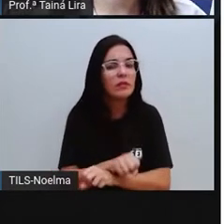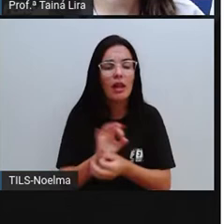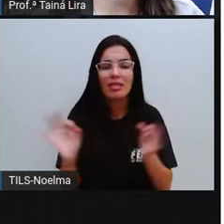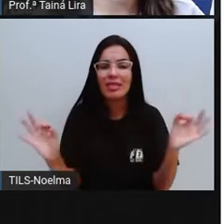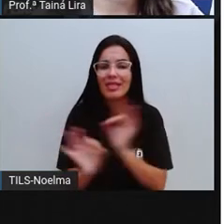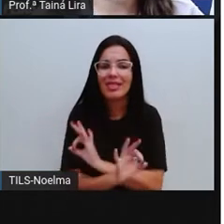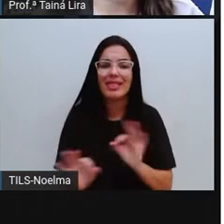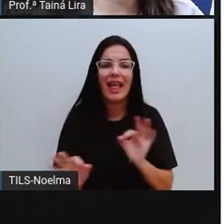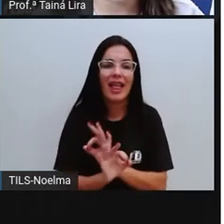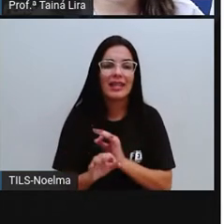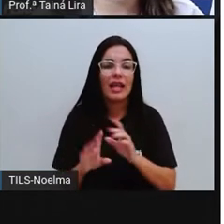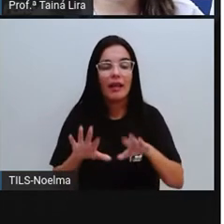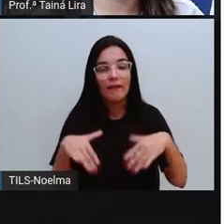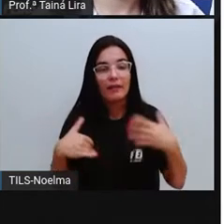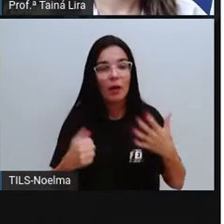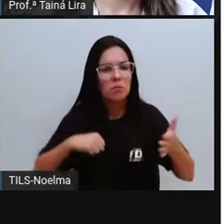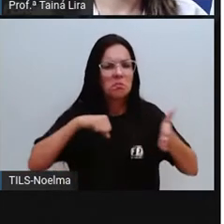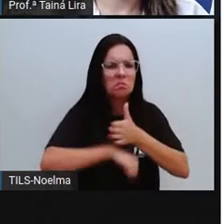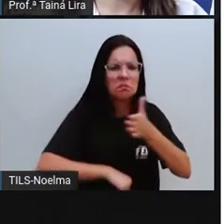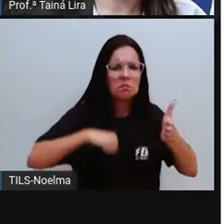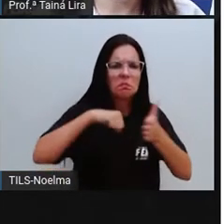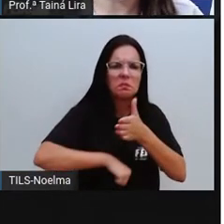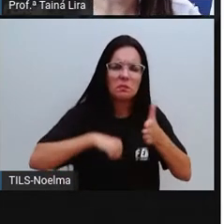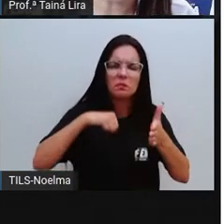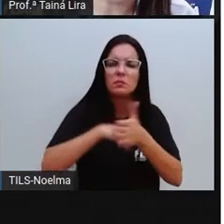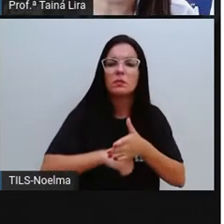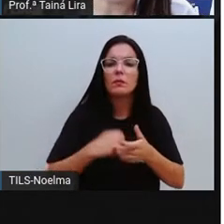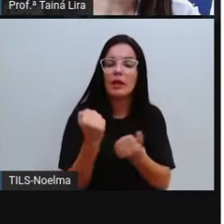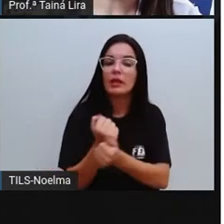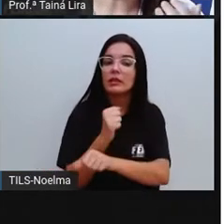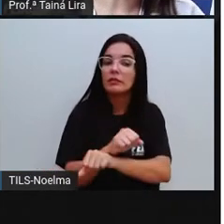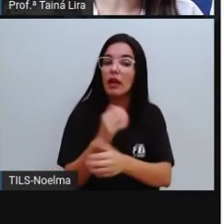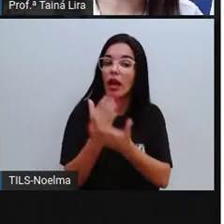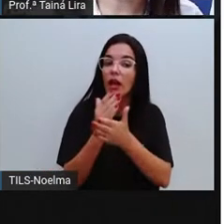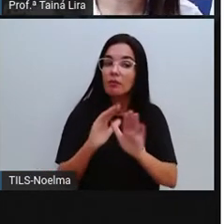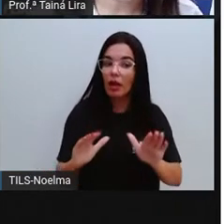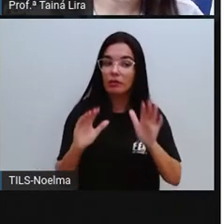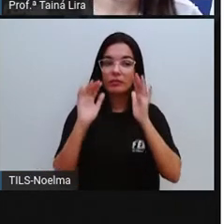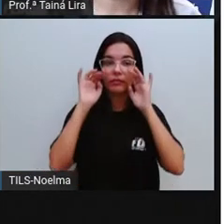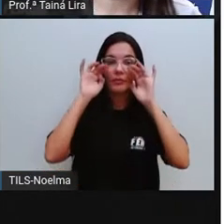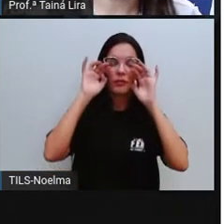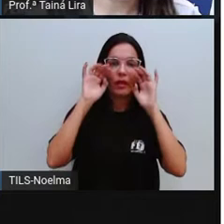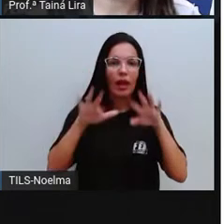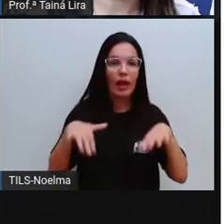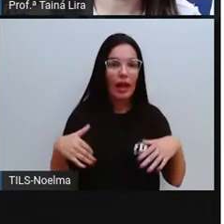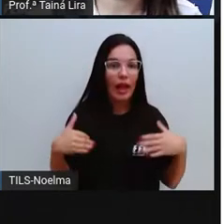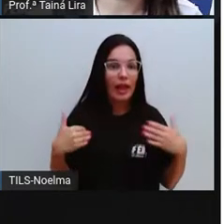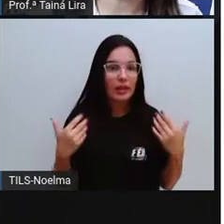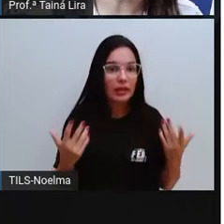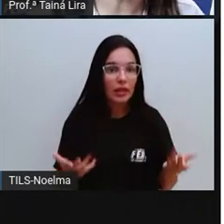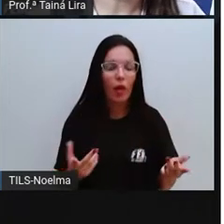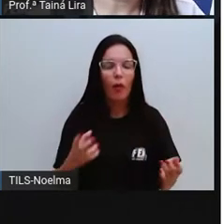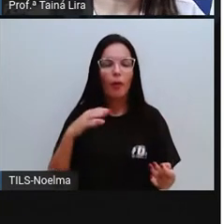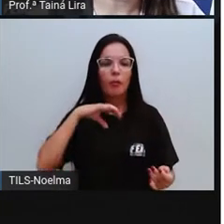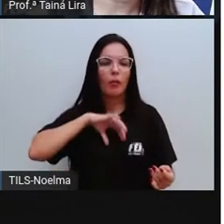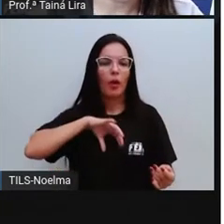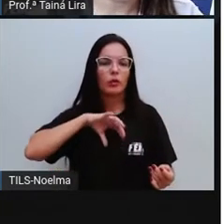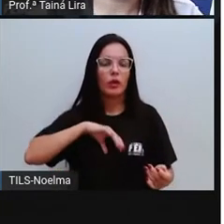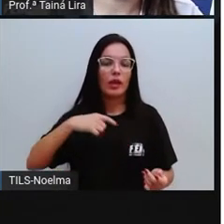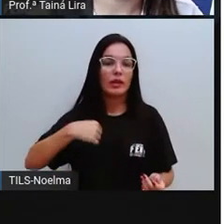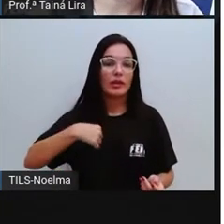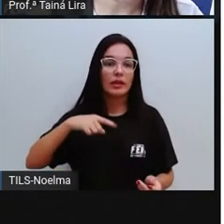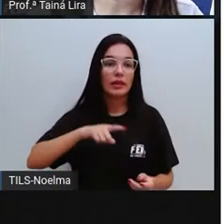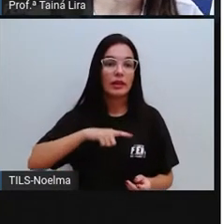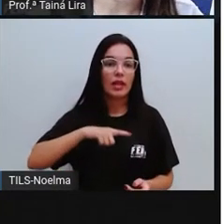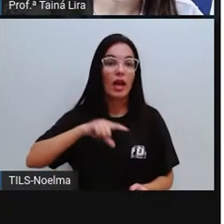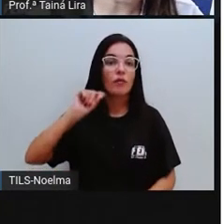esse processo de escravidão. Então, foi aí que os portugueses tiveram a ideia